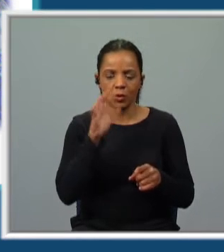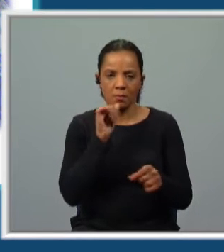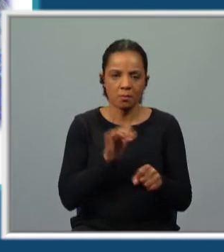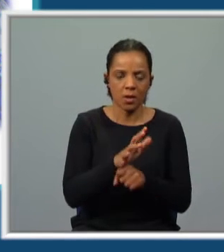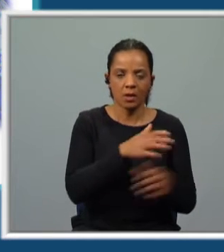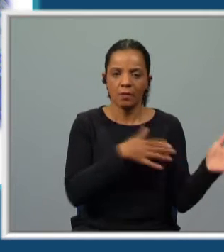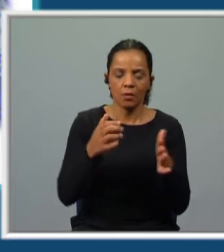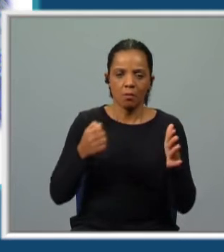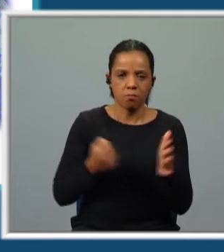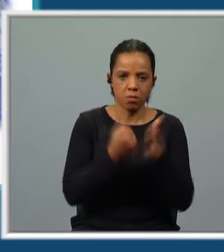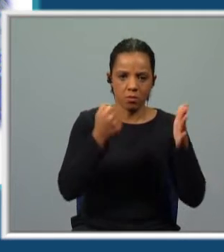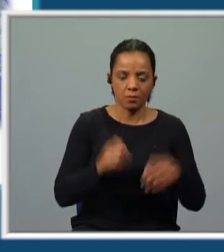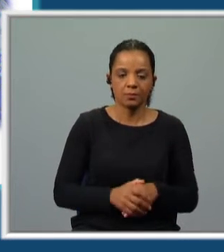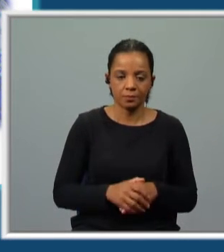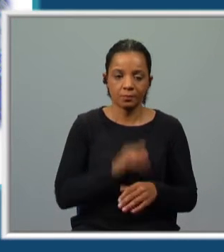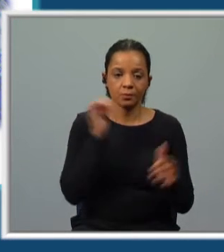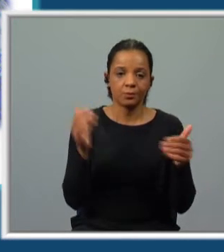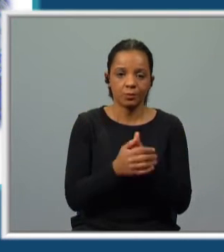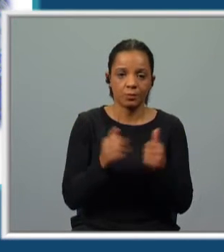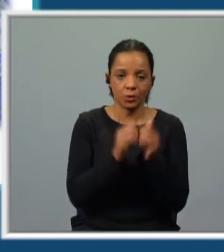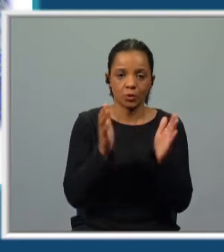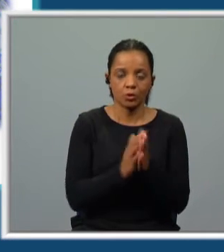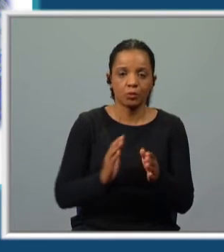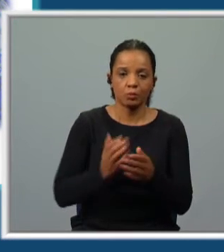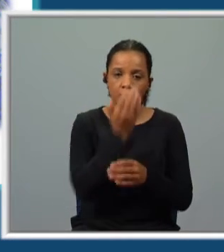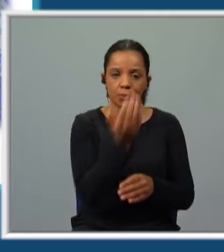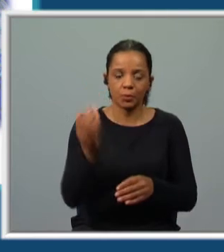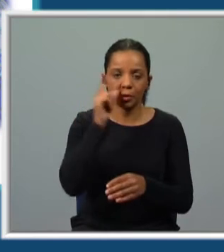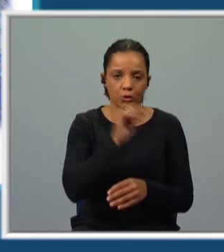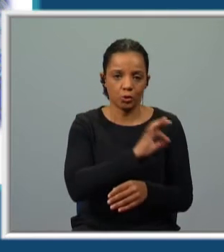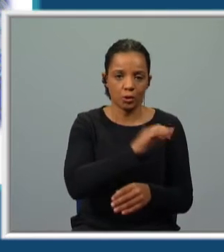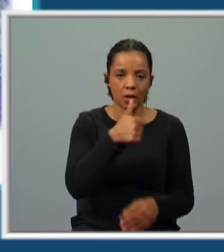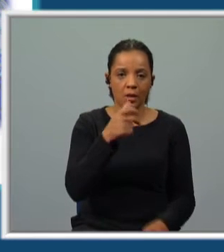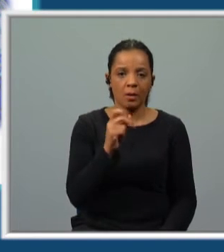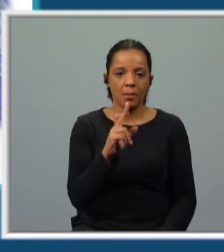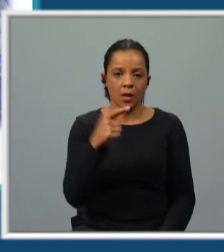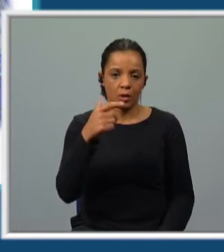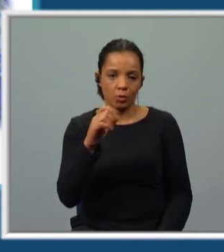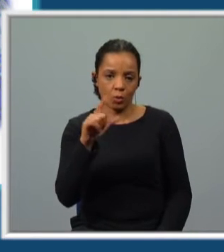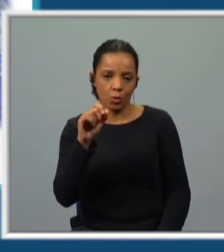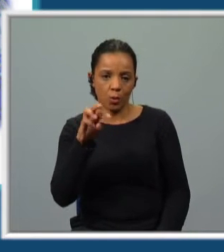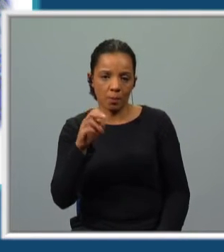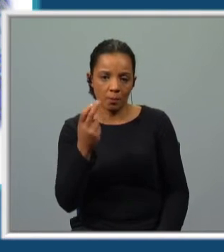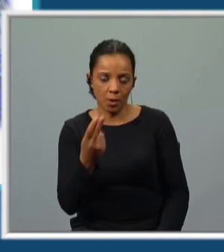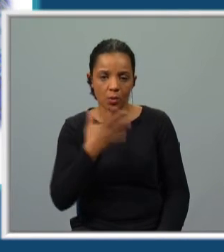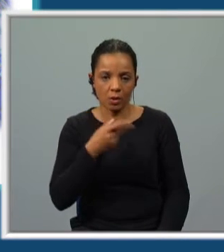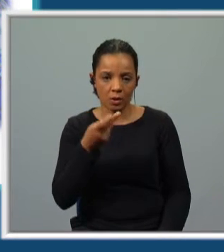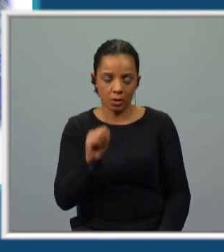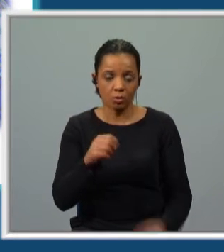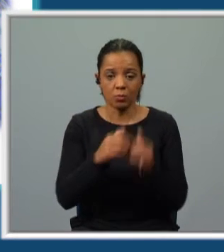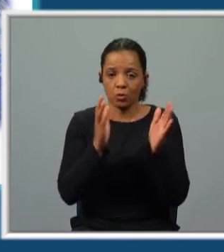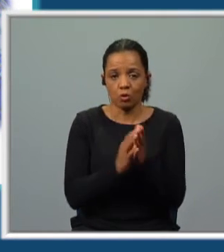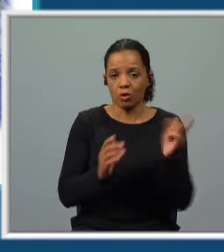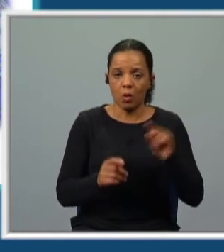mar e do vento. Foi assim que morremos todos os da caravela do Sr. Bartolomeu Dias? Mestre João. Todos não, ao menos tu,